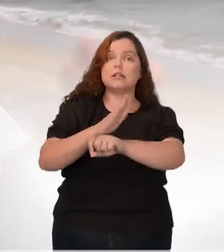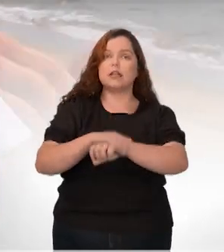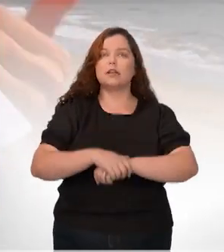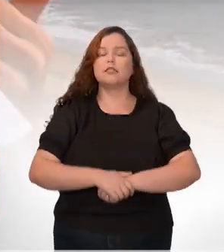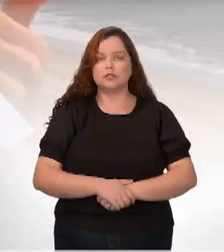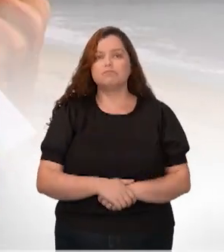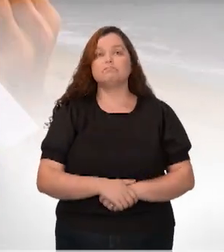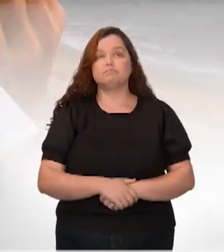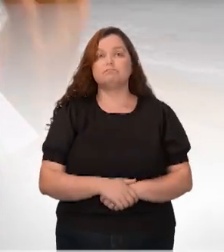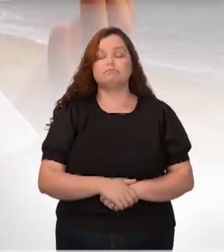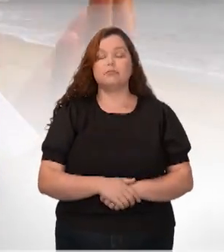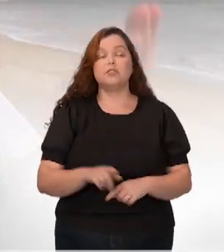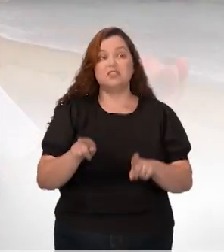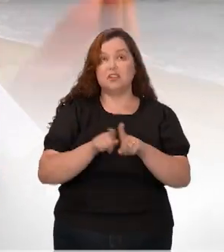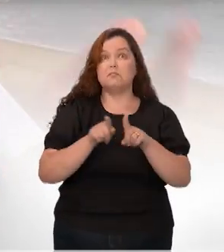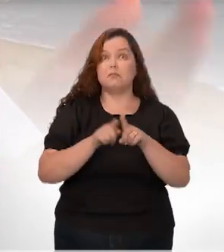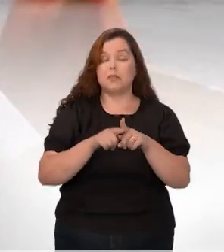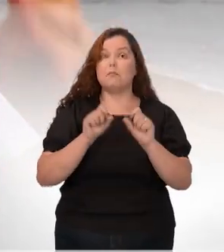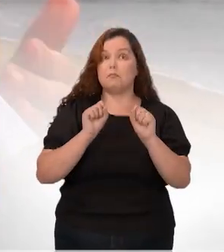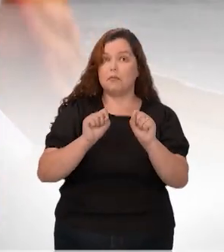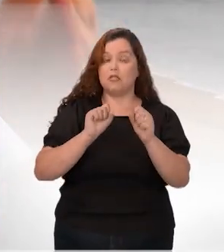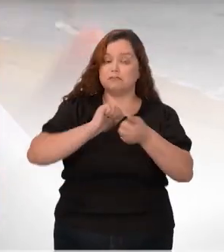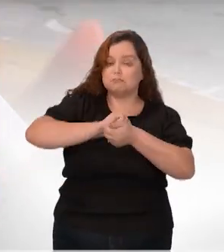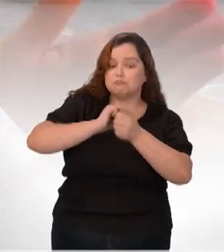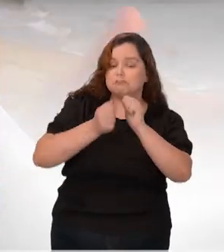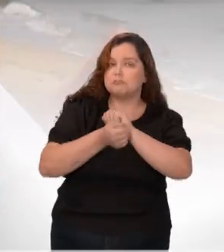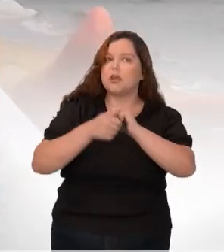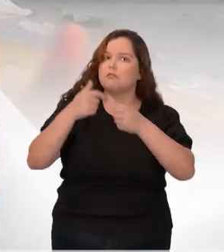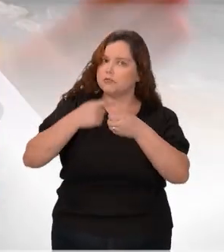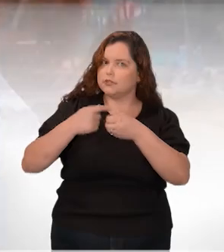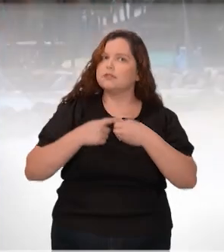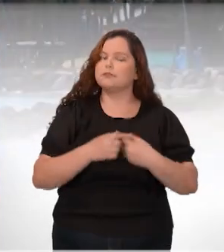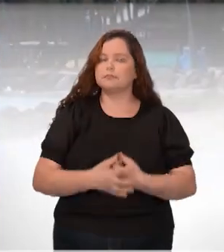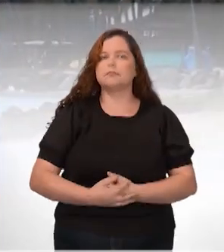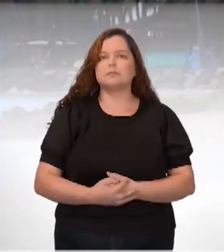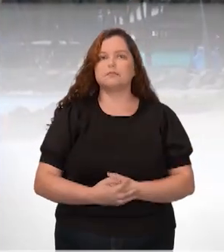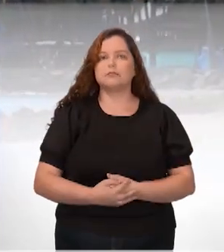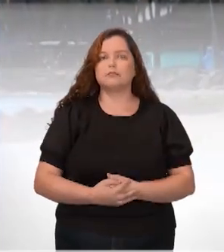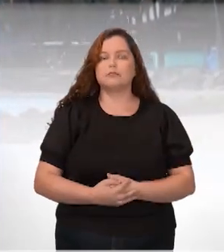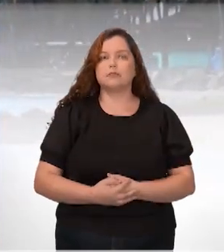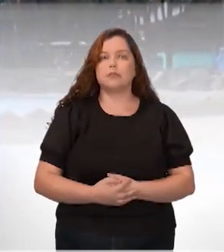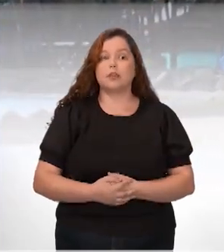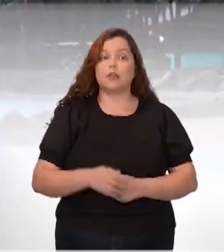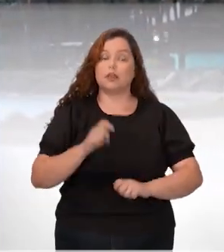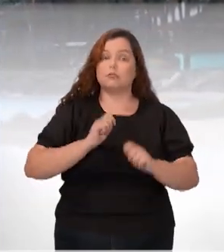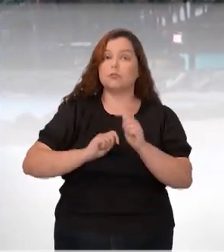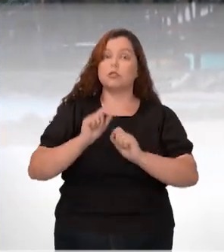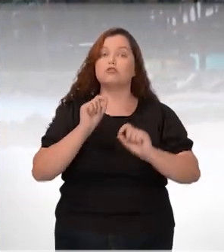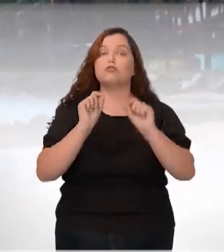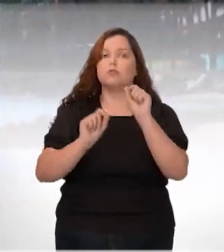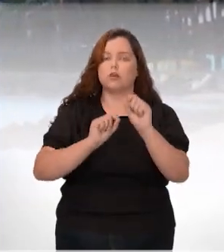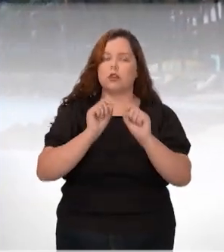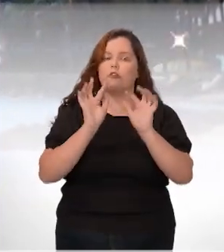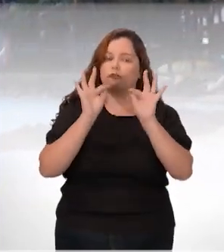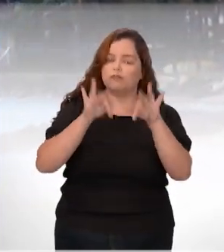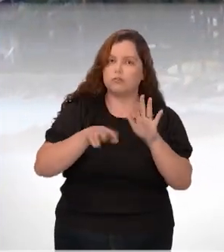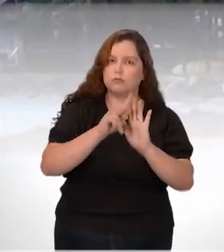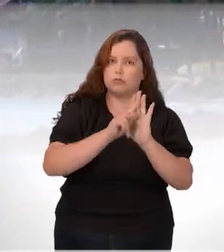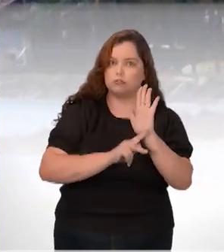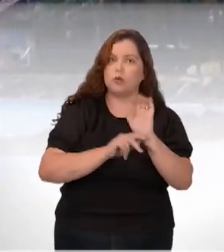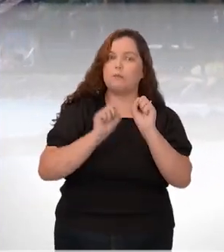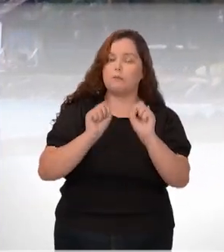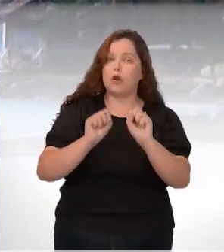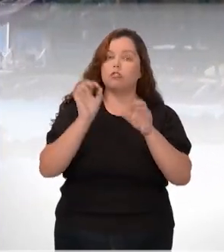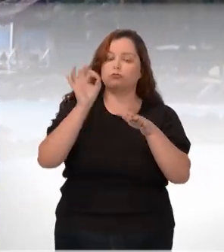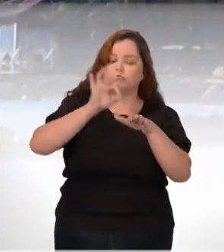esses eventos e que a gente, na medida do possível, possa adaptar as cidades para esses eventos. A expectativa é que até o fim do projeto sejam plantados